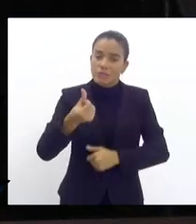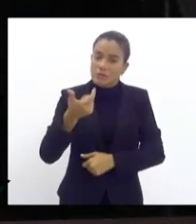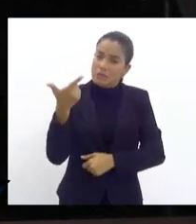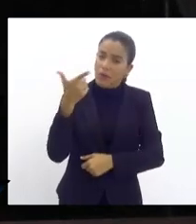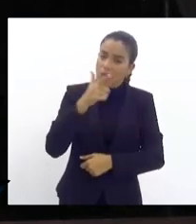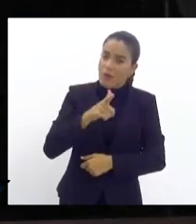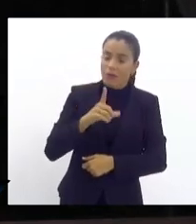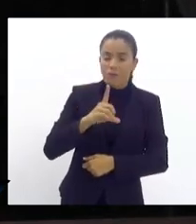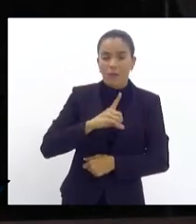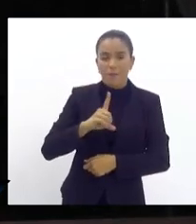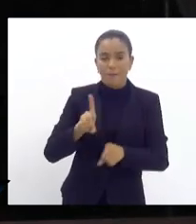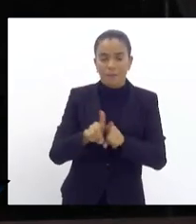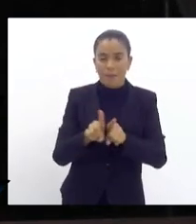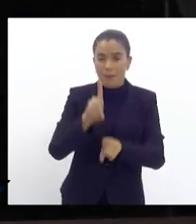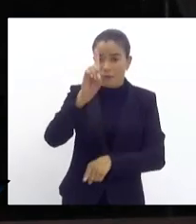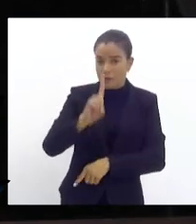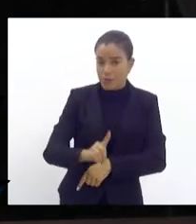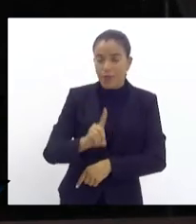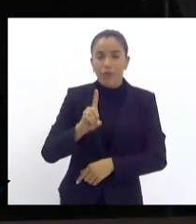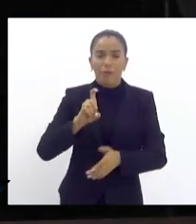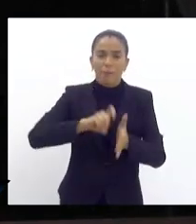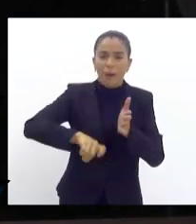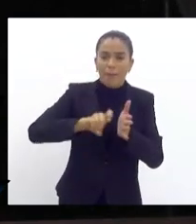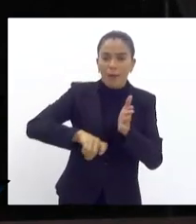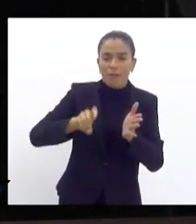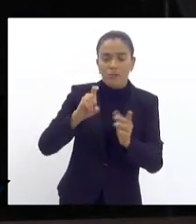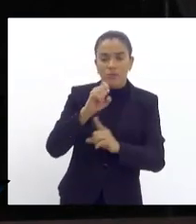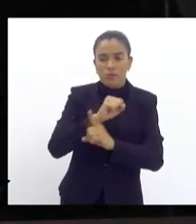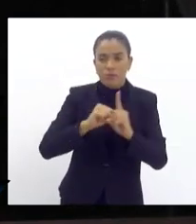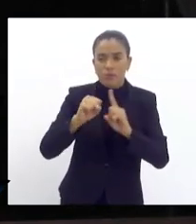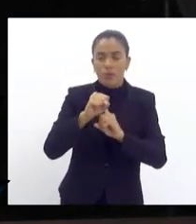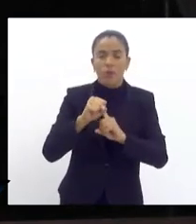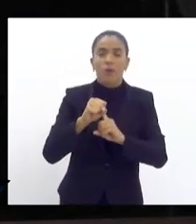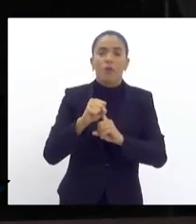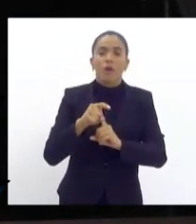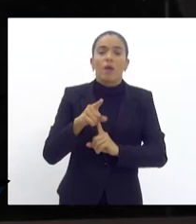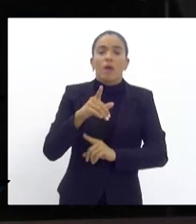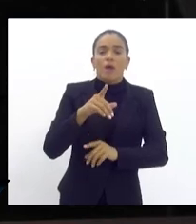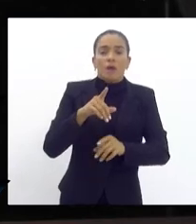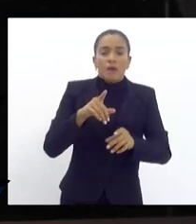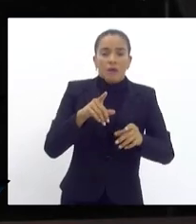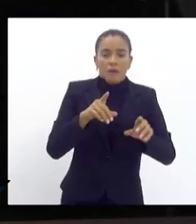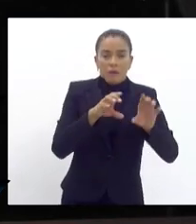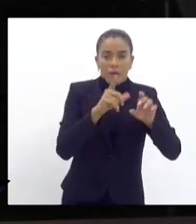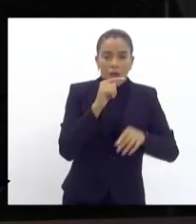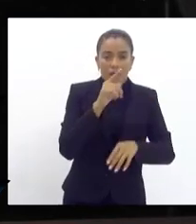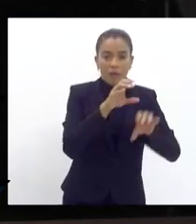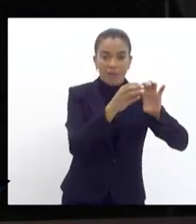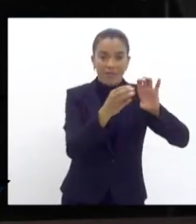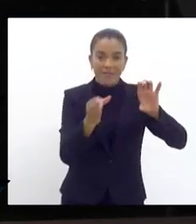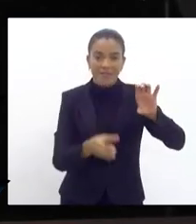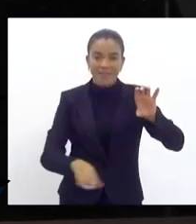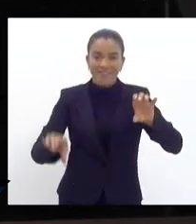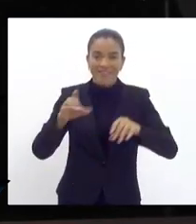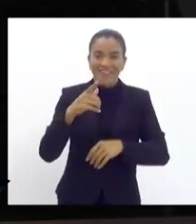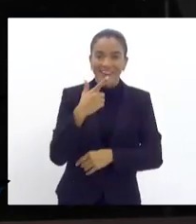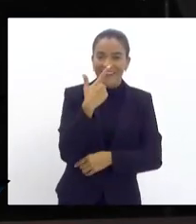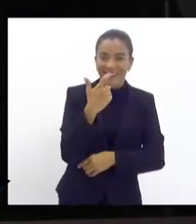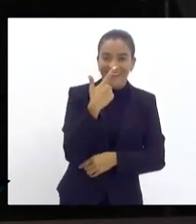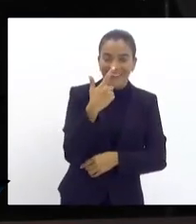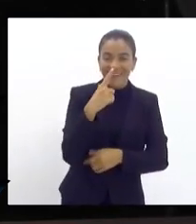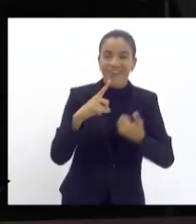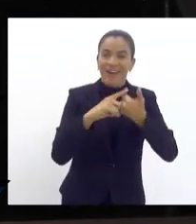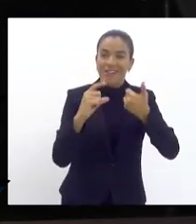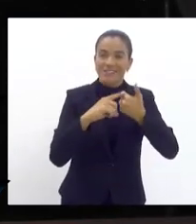referente ao serviço de fornecimento e manutenção da rede de esgoto sanitário quando for todas as localidades descritas no artigo